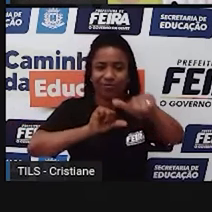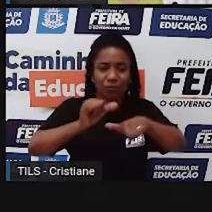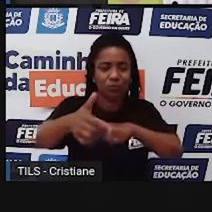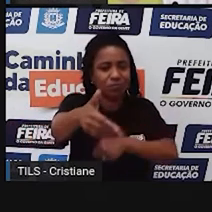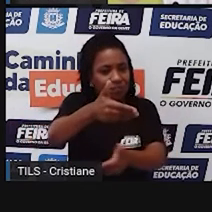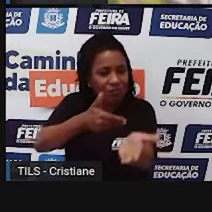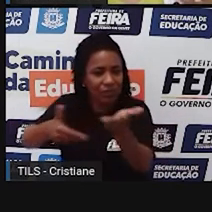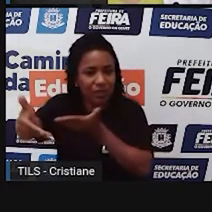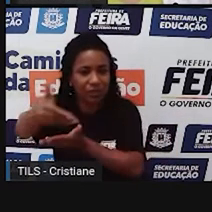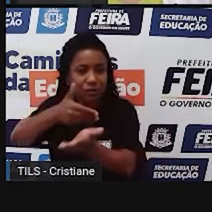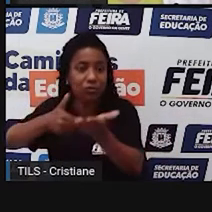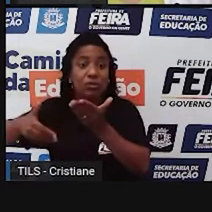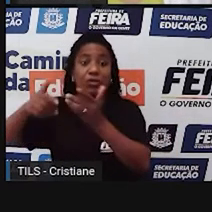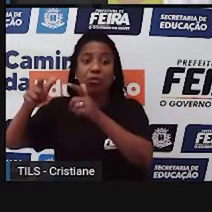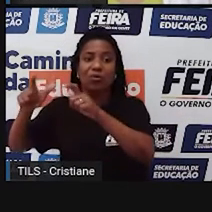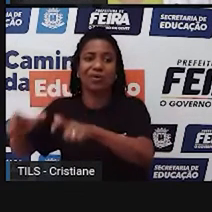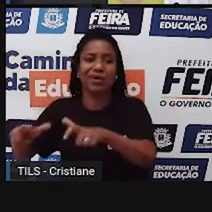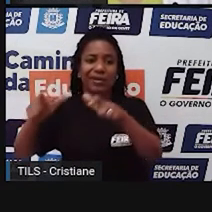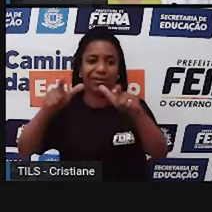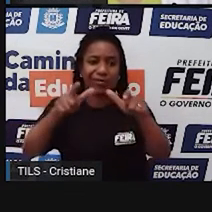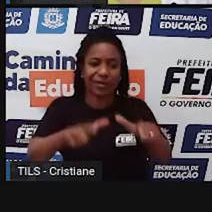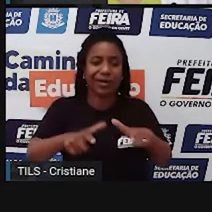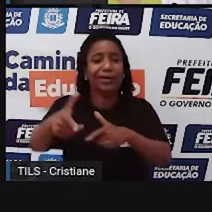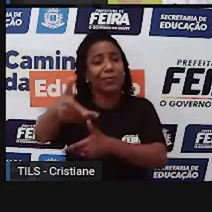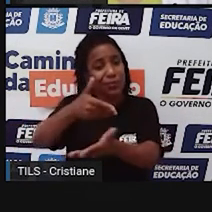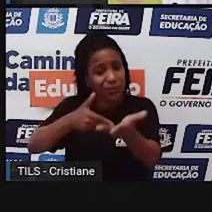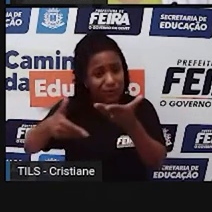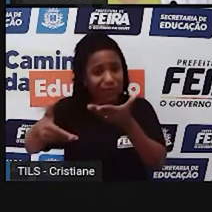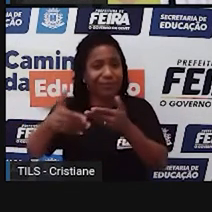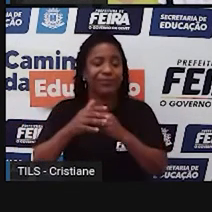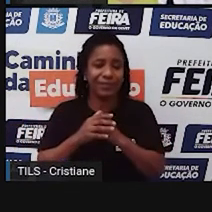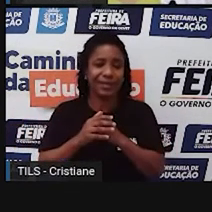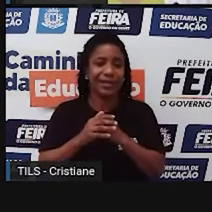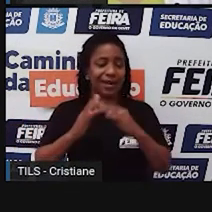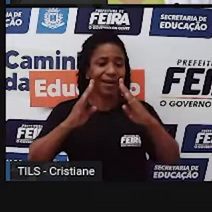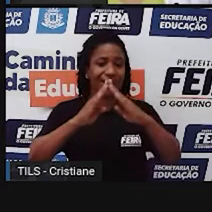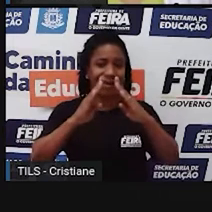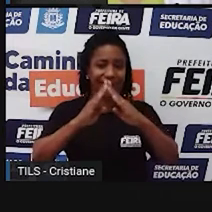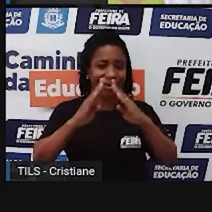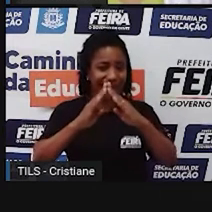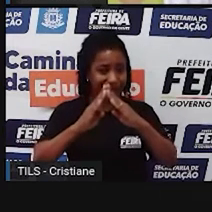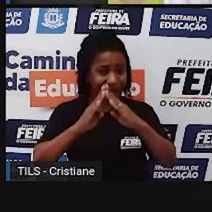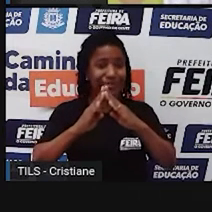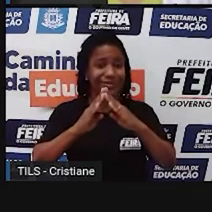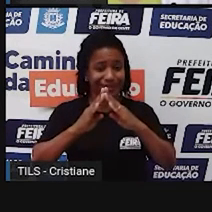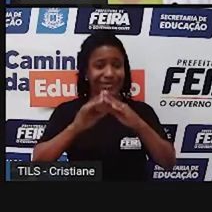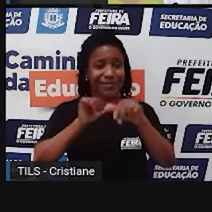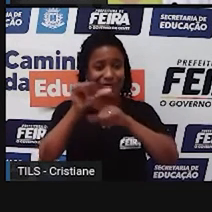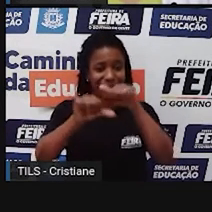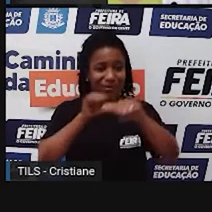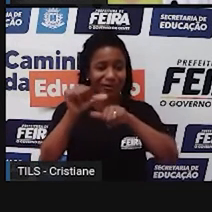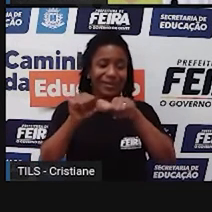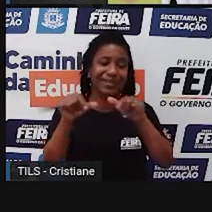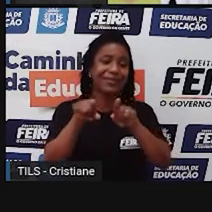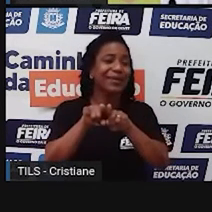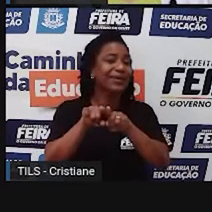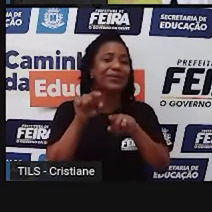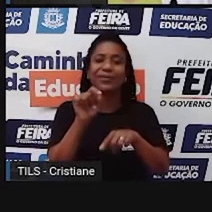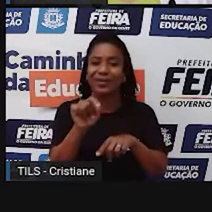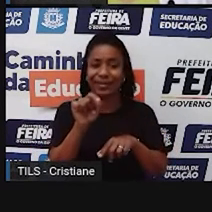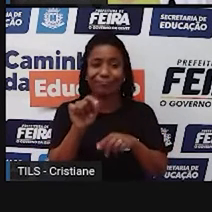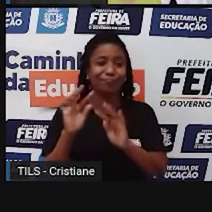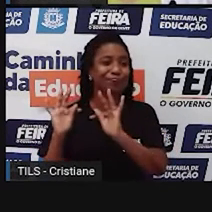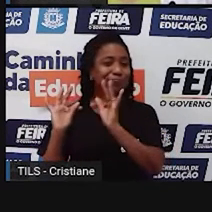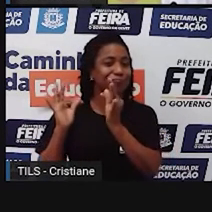espaços. E aí a nossa casa também se modernizou, né, tudo hoje é ligado às tecnologias, e a